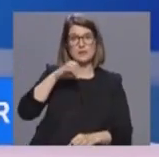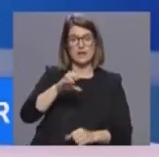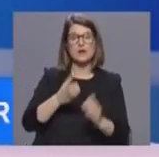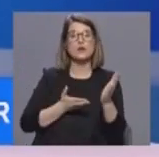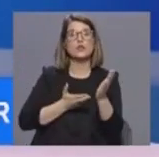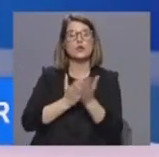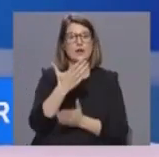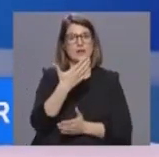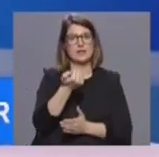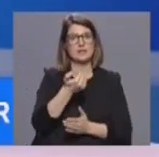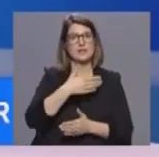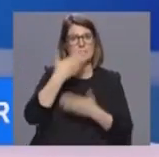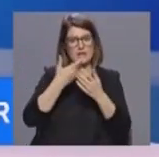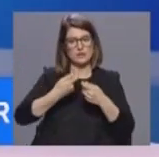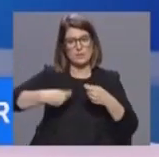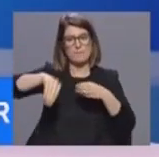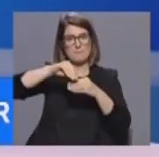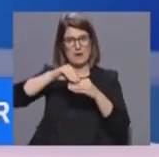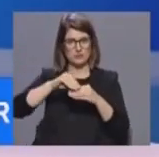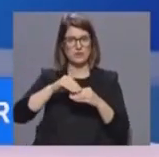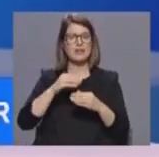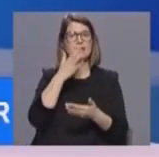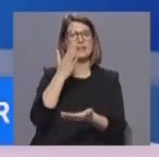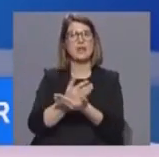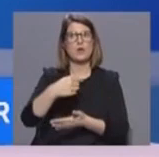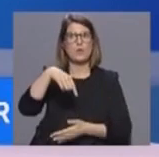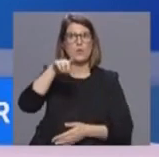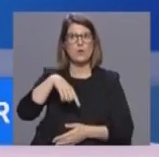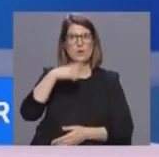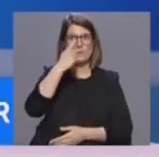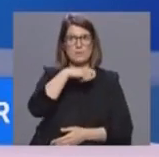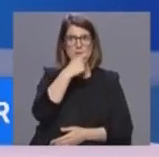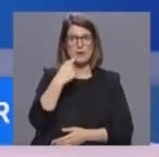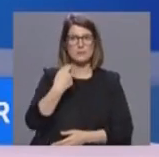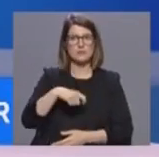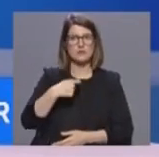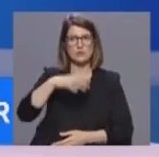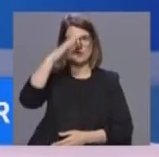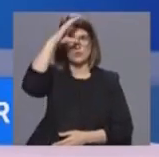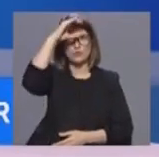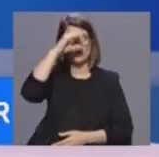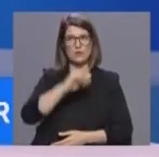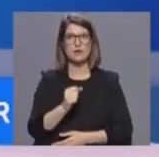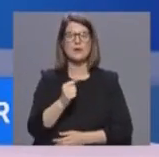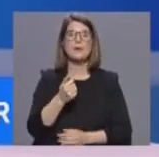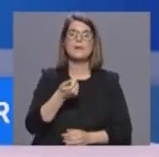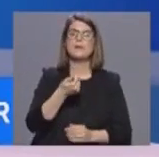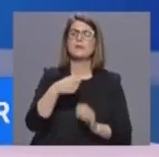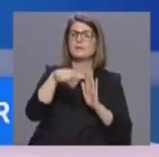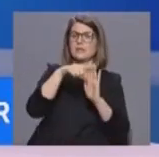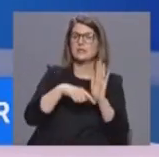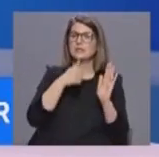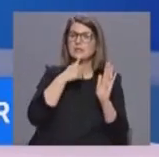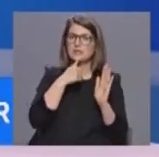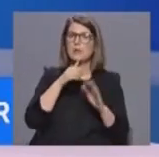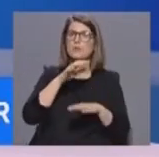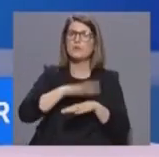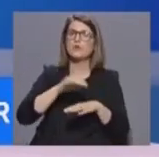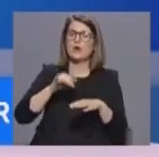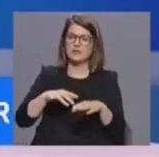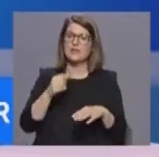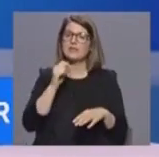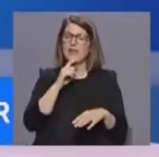15 dias, até ao dia 1 de maio. O presidente do governo justifica a medida com o facto de haver fontes de